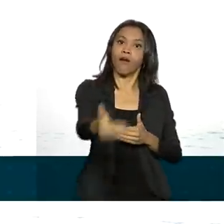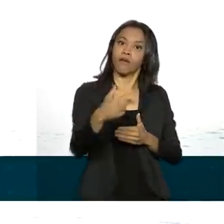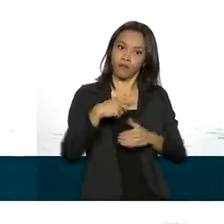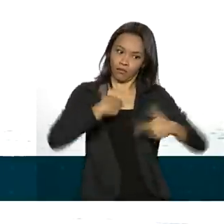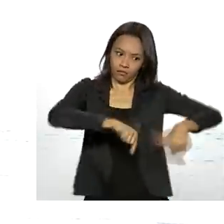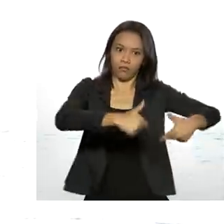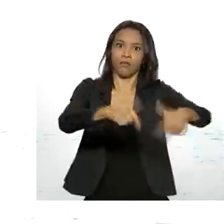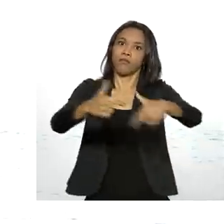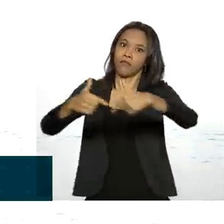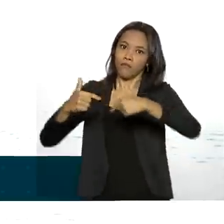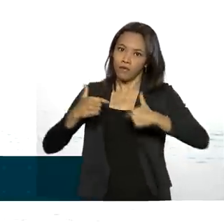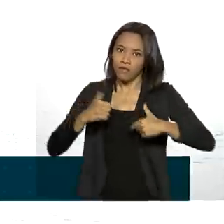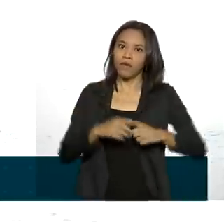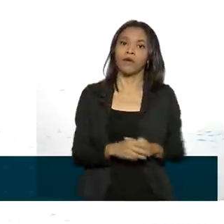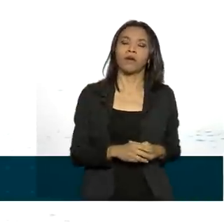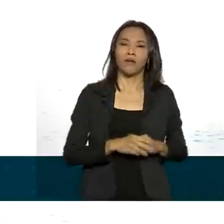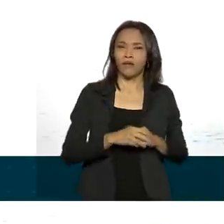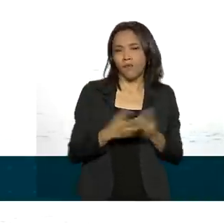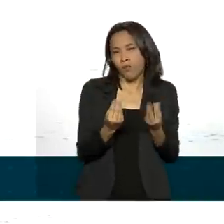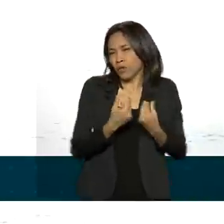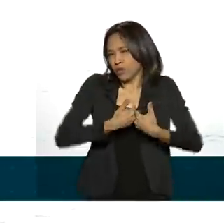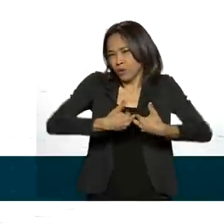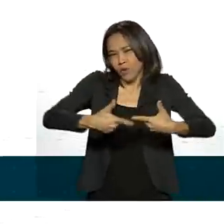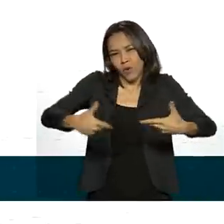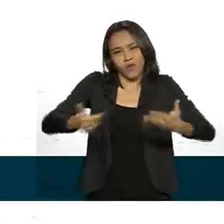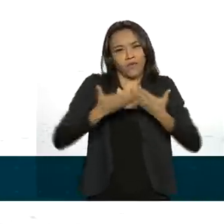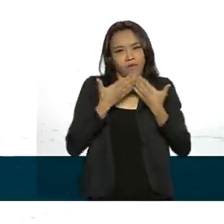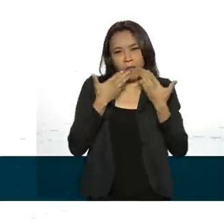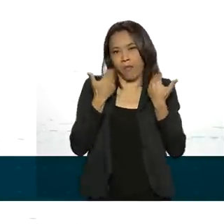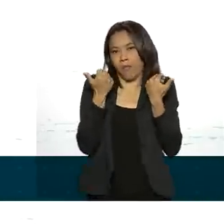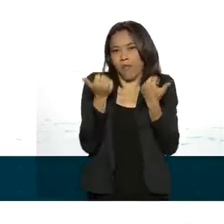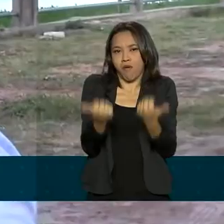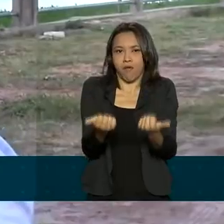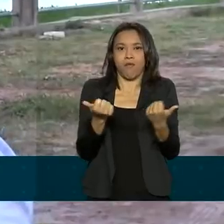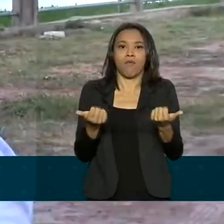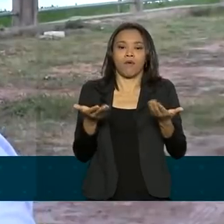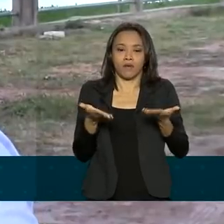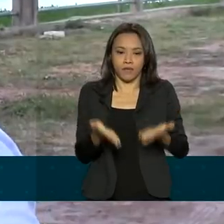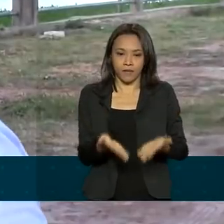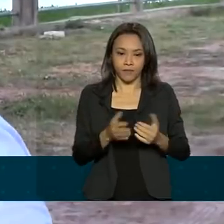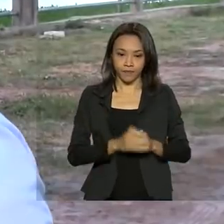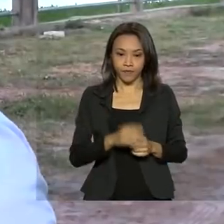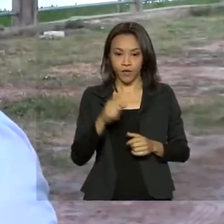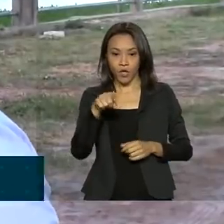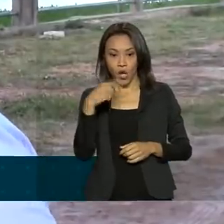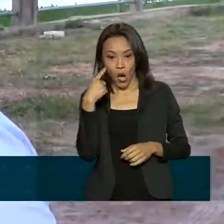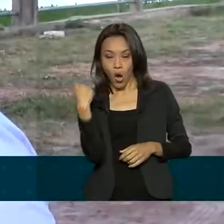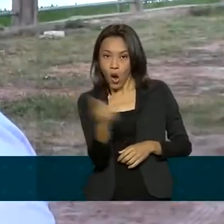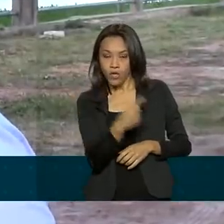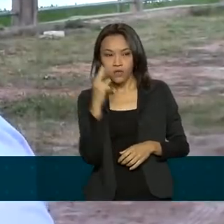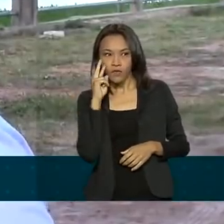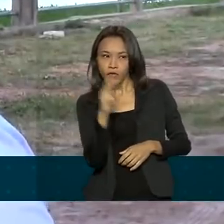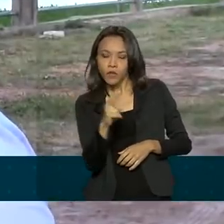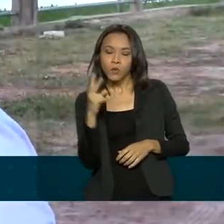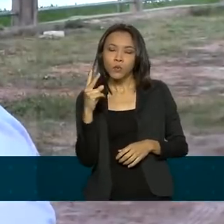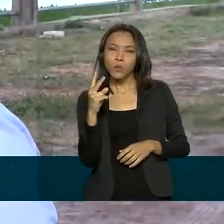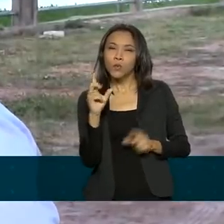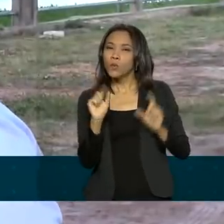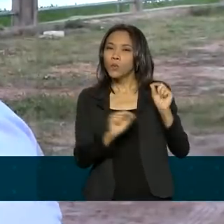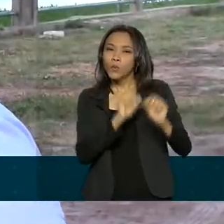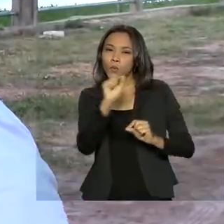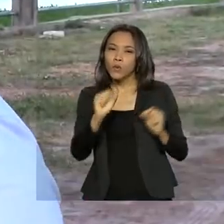serviço, muitas coisas vão melhorar na nossa cidade aqui de Porto Murtinho. A gente olhando pelo lado do turismo, a gente tem